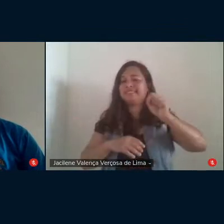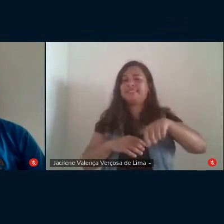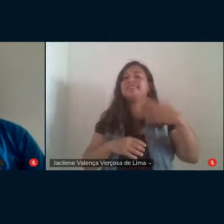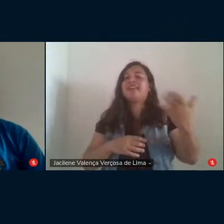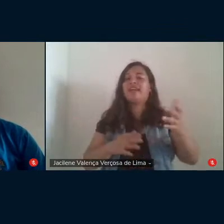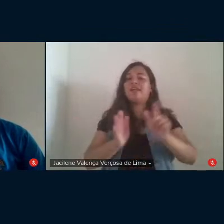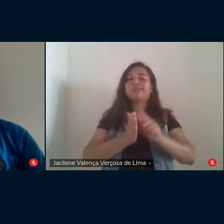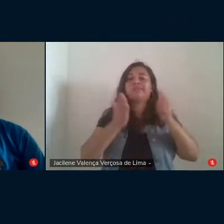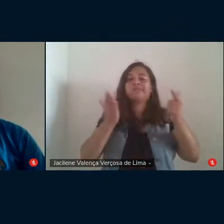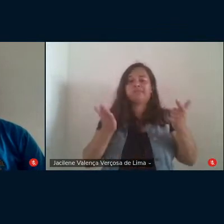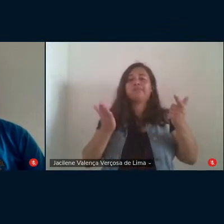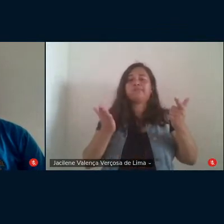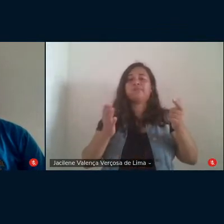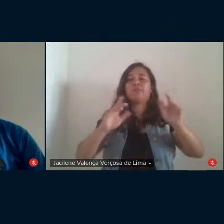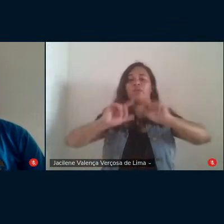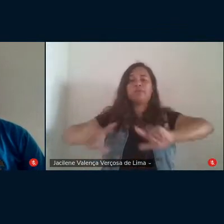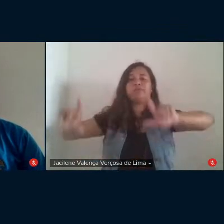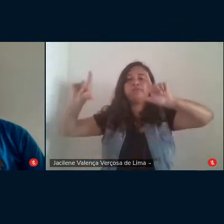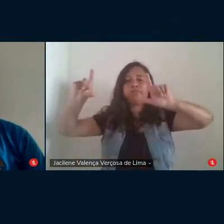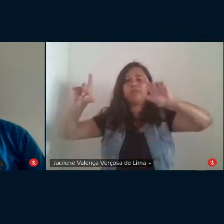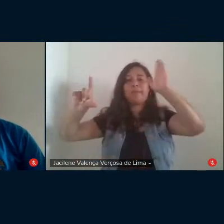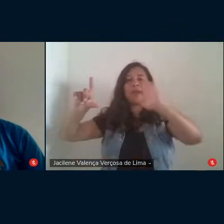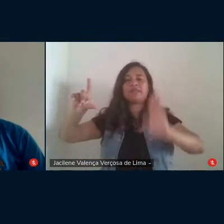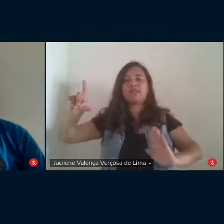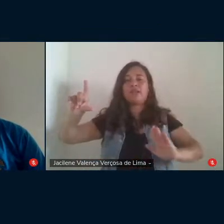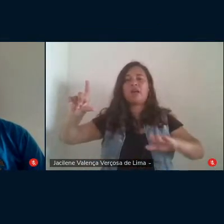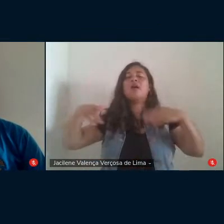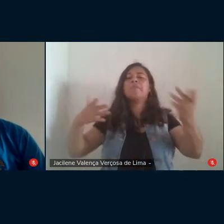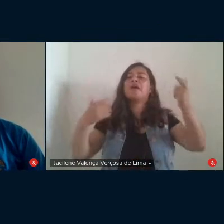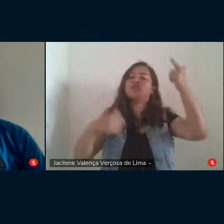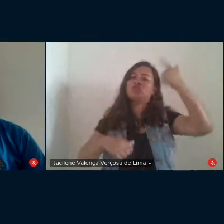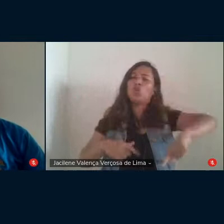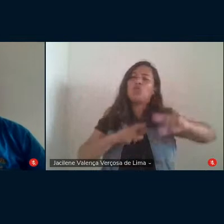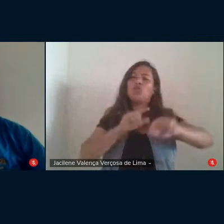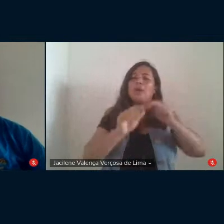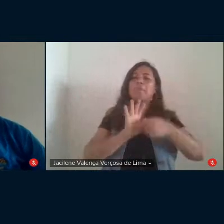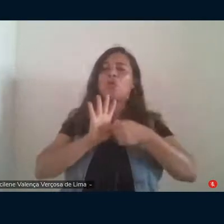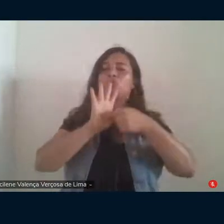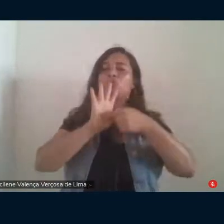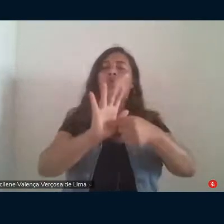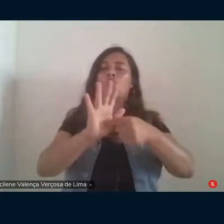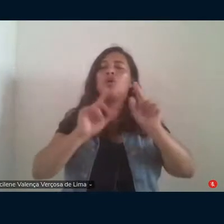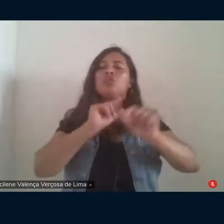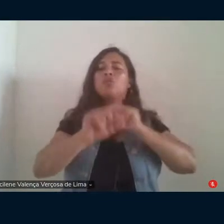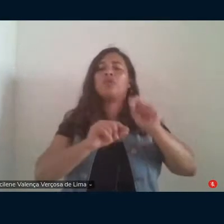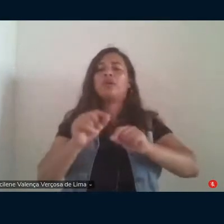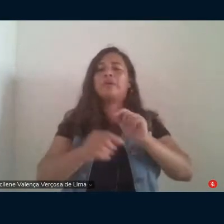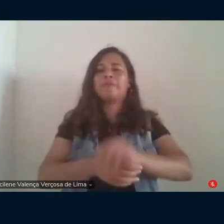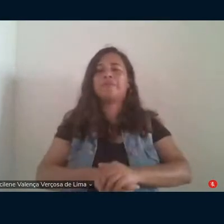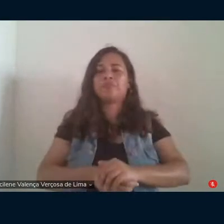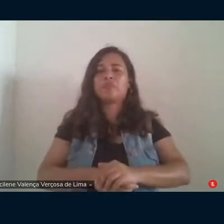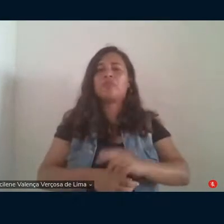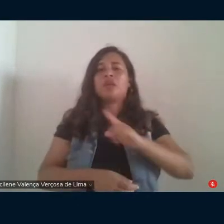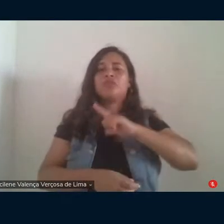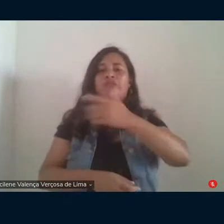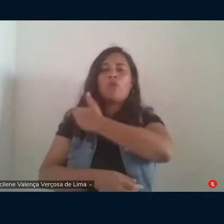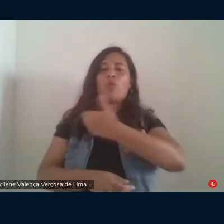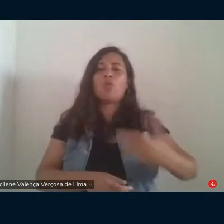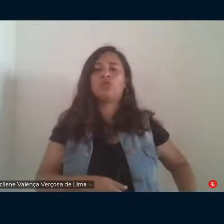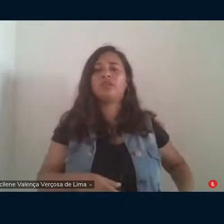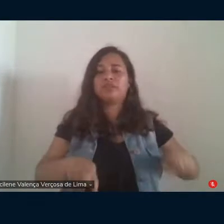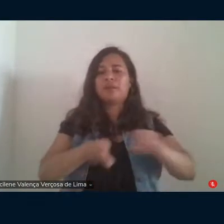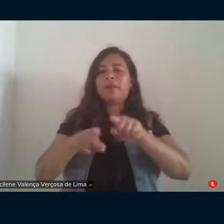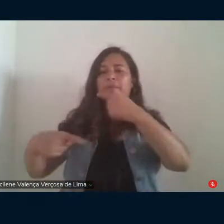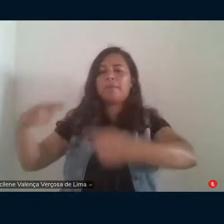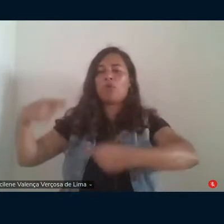manchete Buma brasileira mas de novo revelou-se que as versões sobre o governo e as políticas públicas